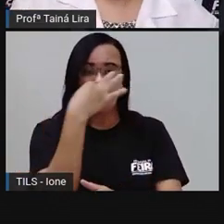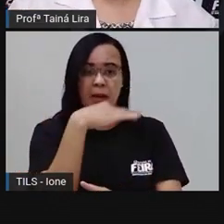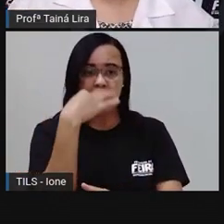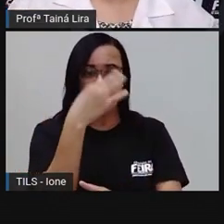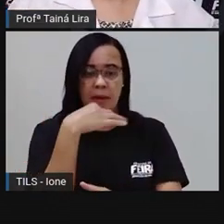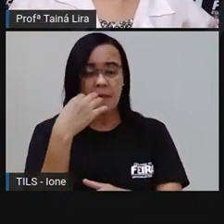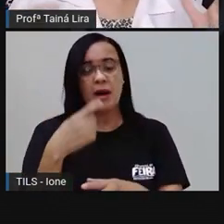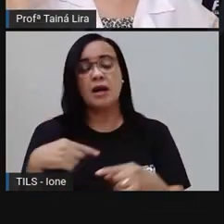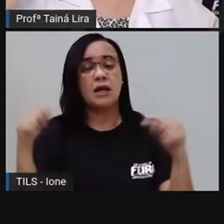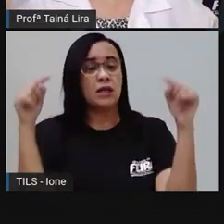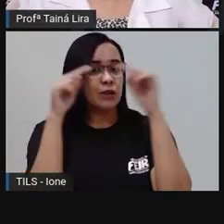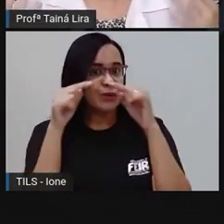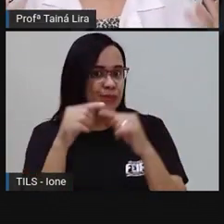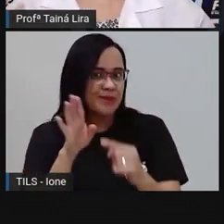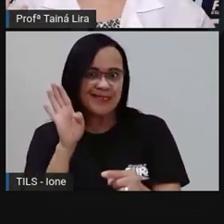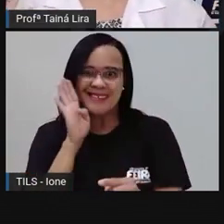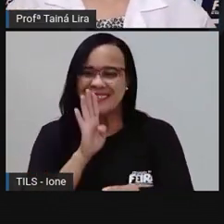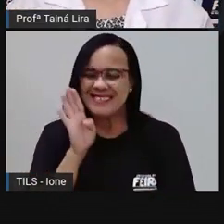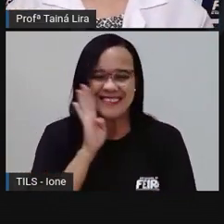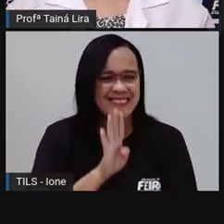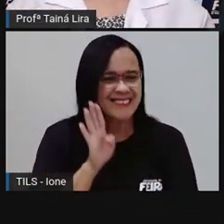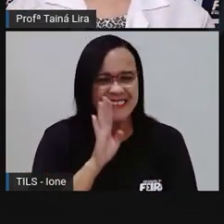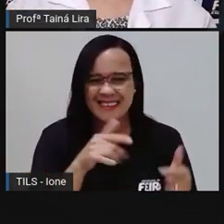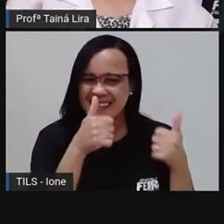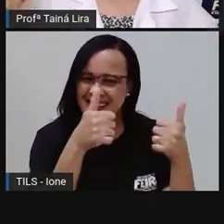divertido ali, algo engraçado.